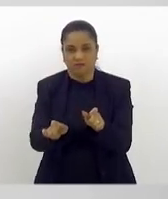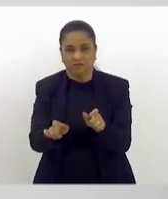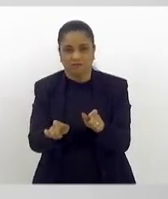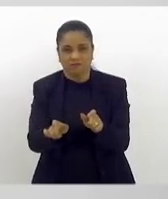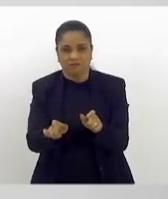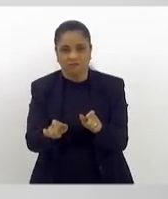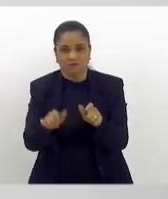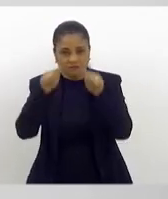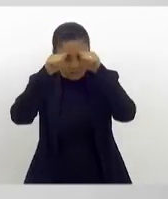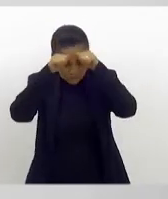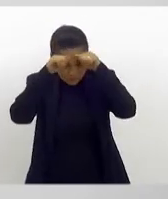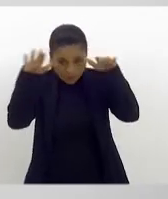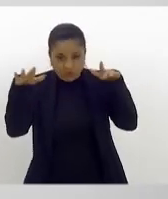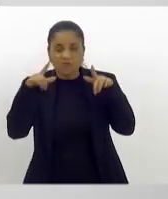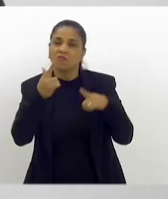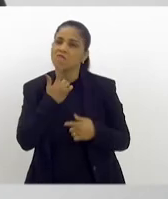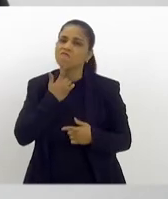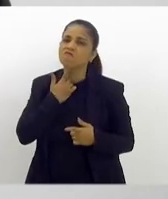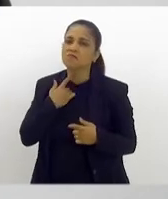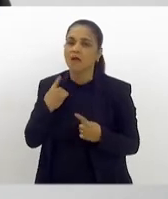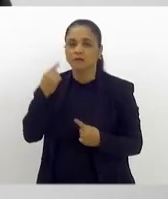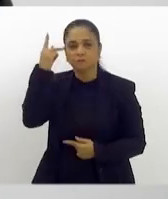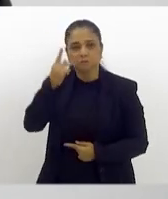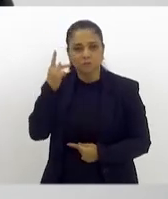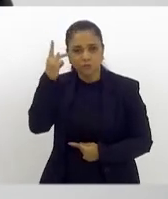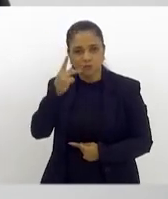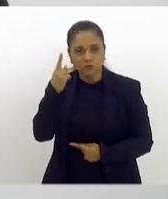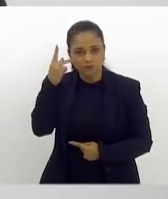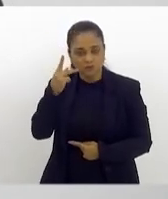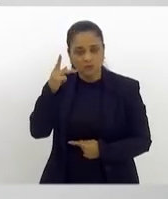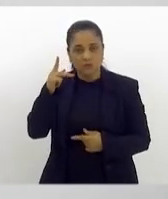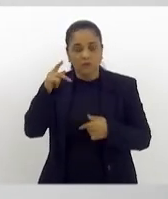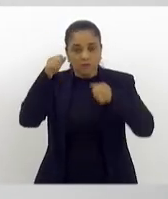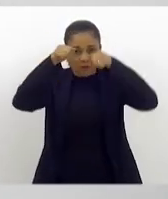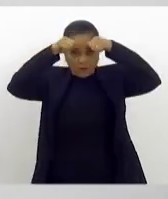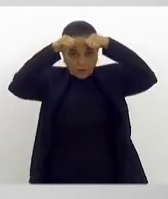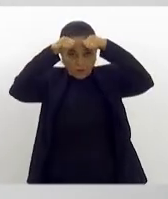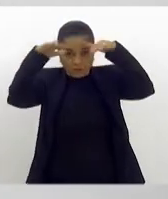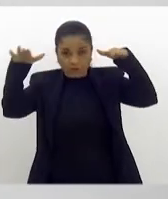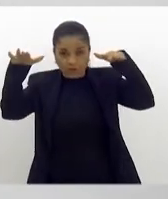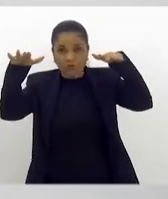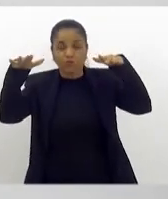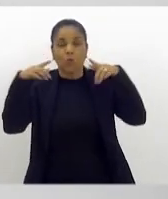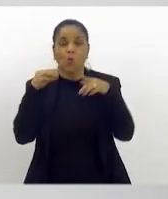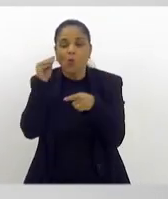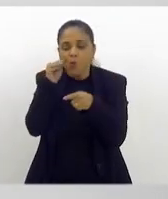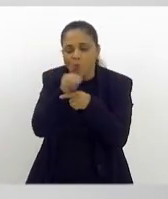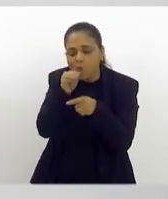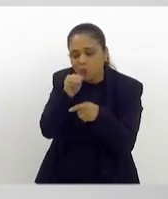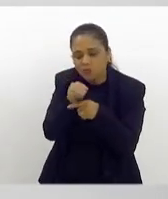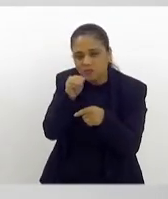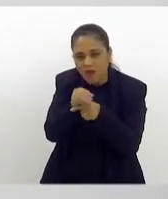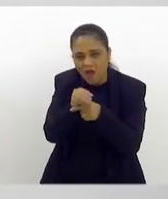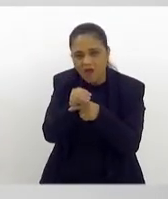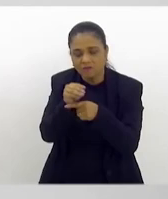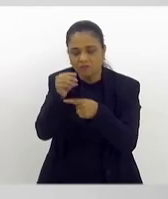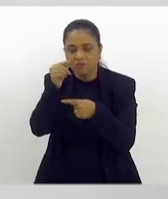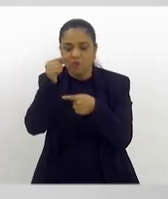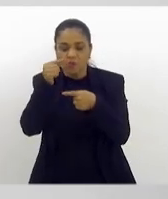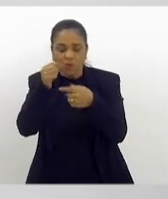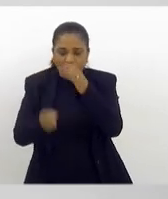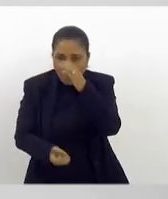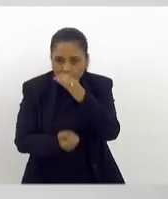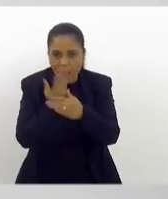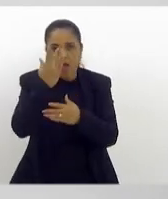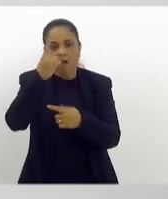vontade política para que o autismo seja cuidado como política pública, para se criar um